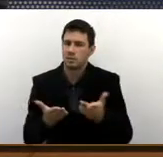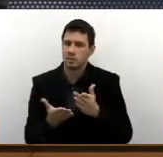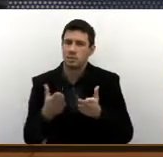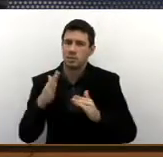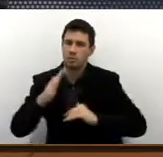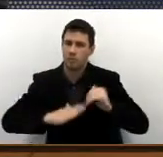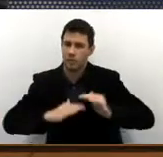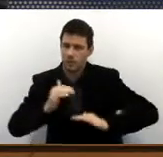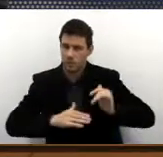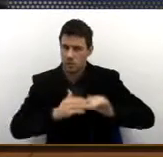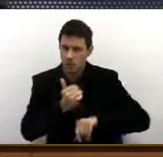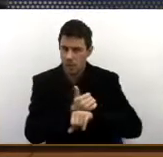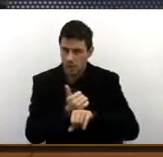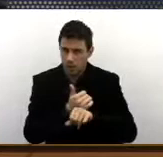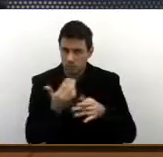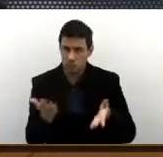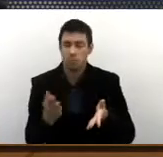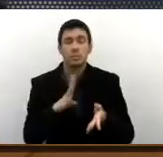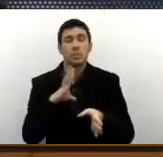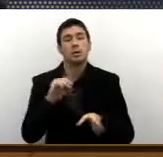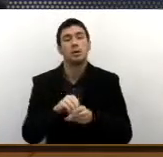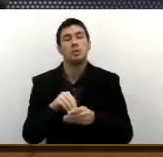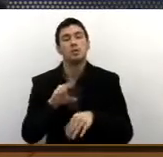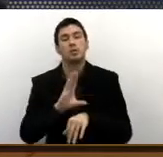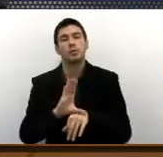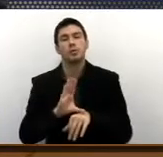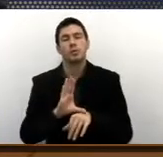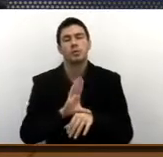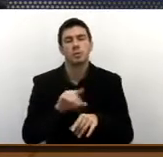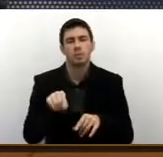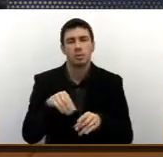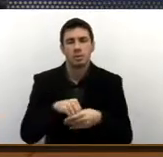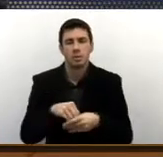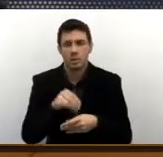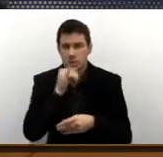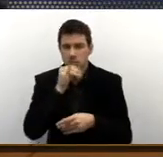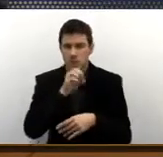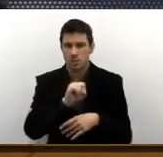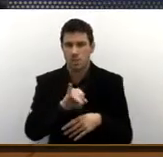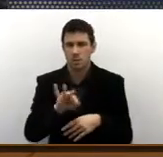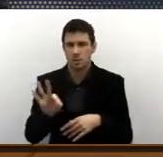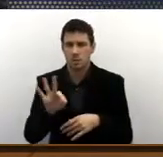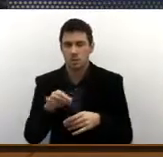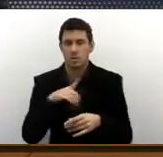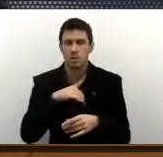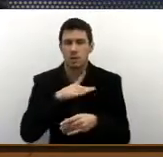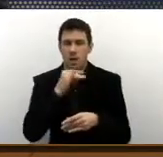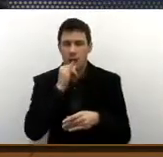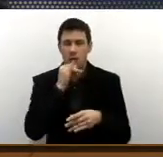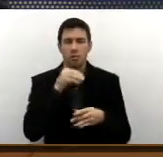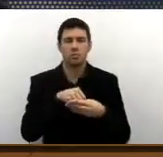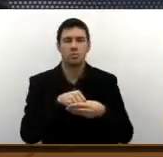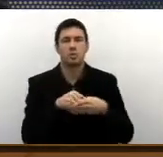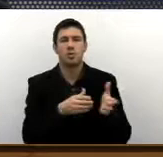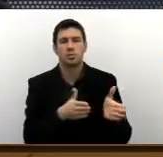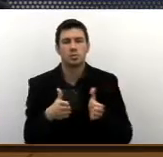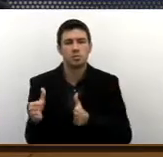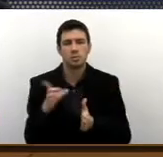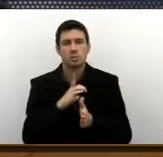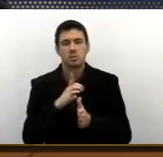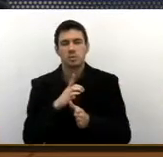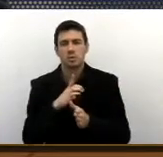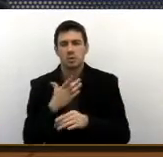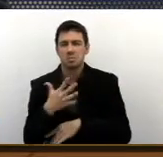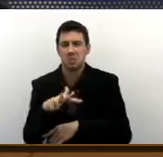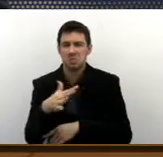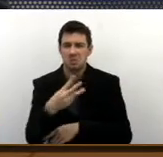profissional, que dentro desses cursos, só no posto do Ciete, só no posto do Ciete, em